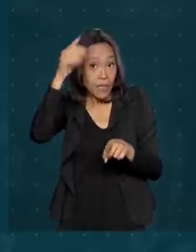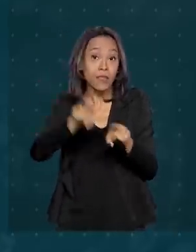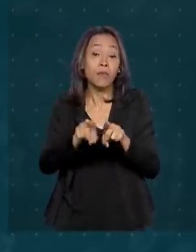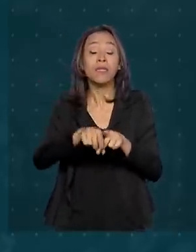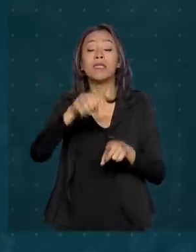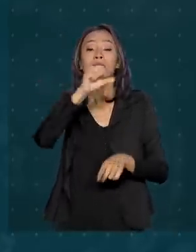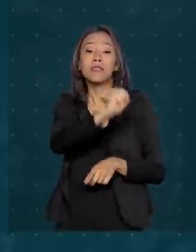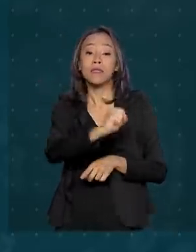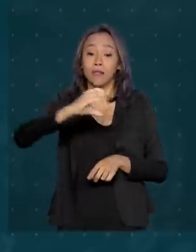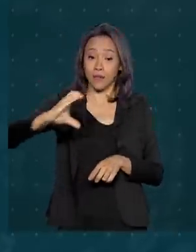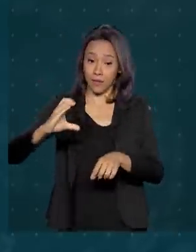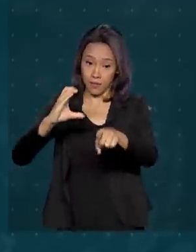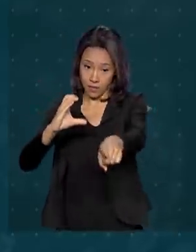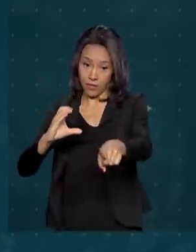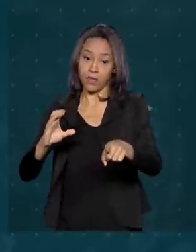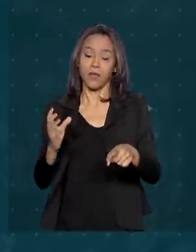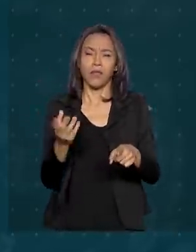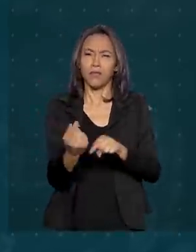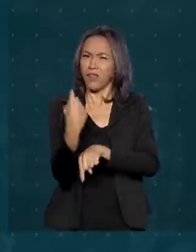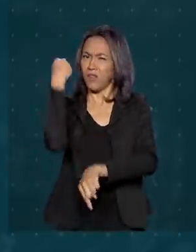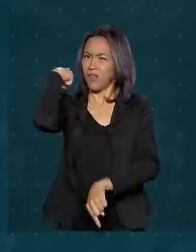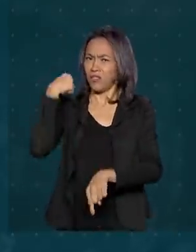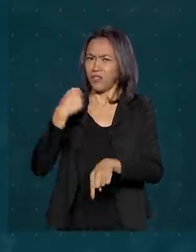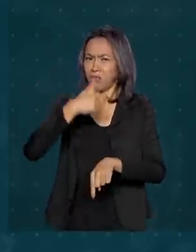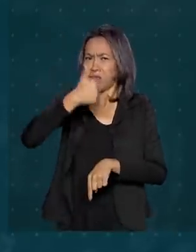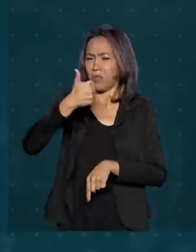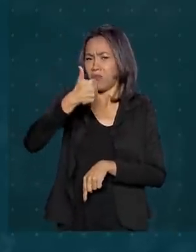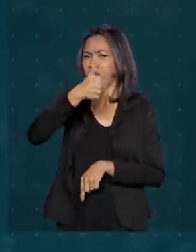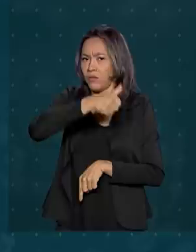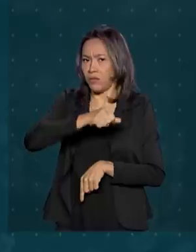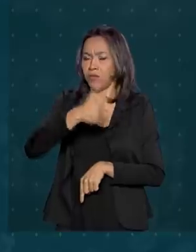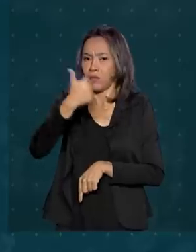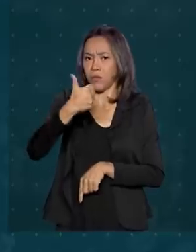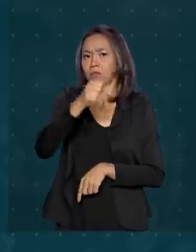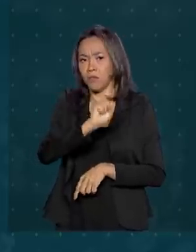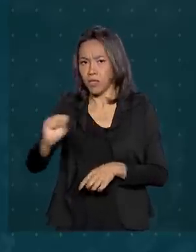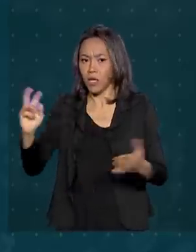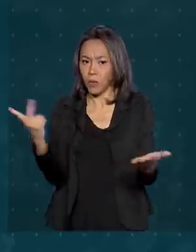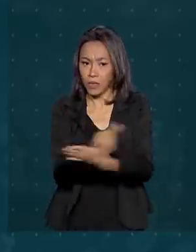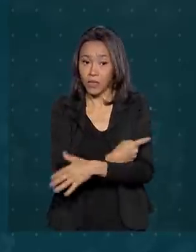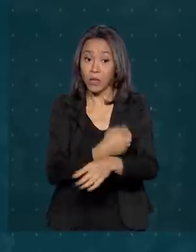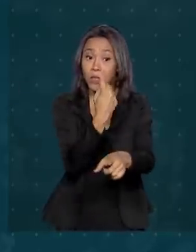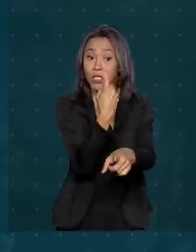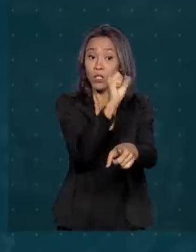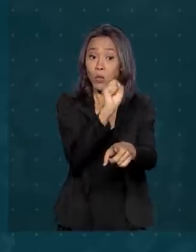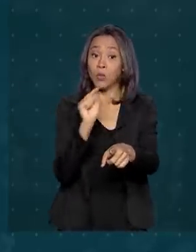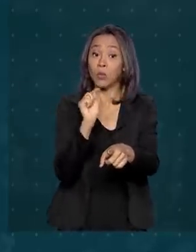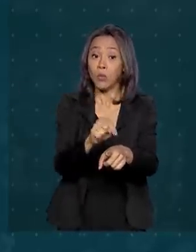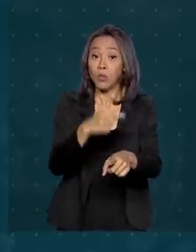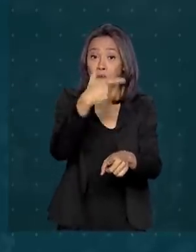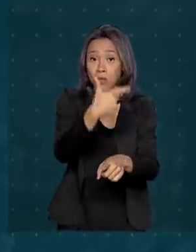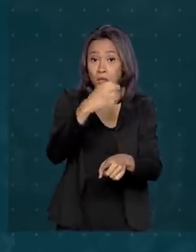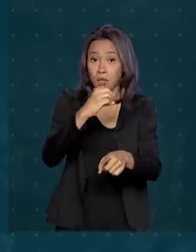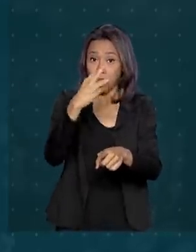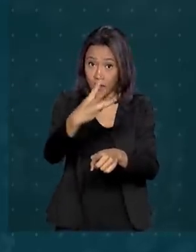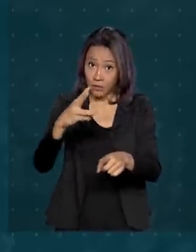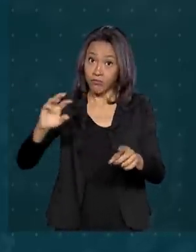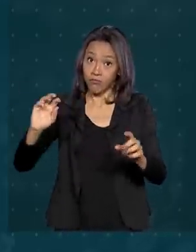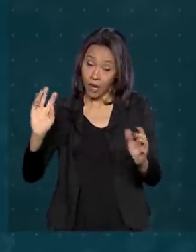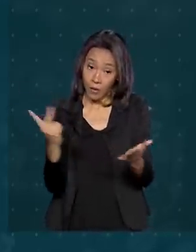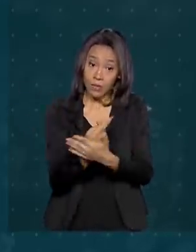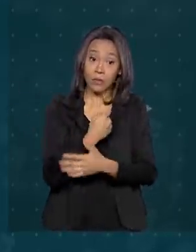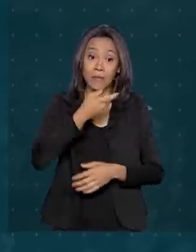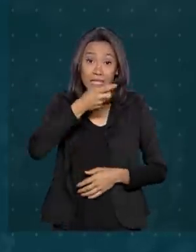início do surto, no primeiro semestre do ano passado, foram registrados 18.203 casos. 15 pessoas